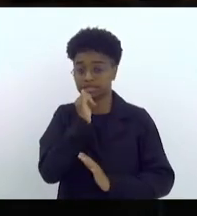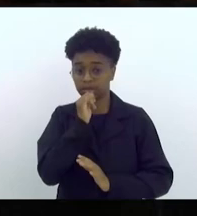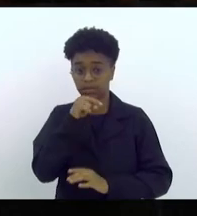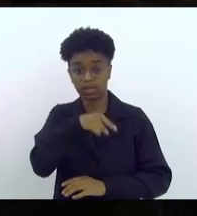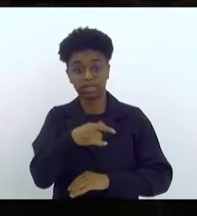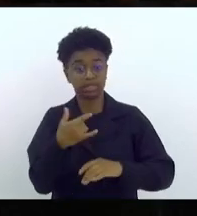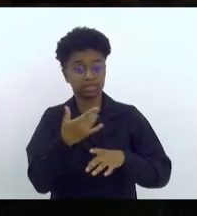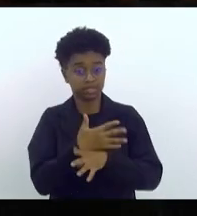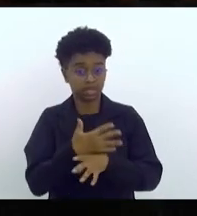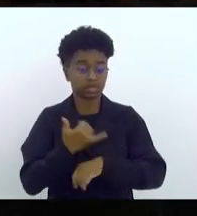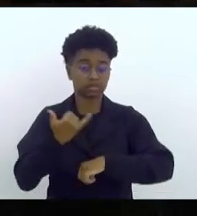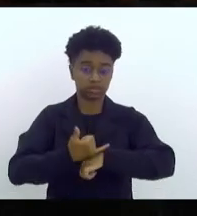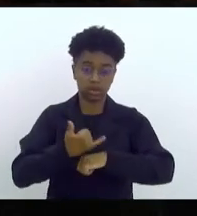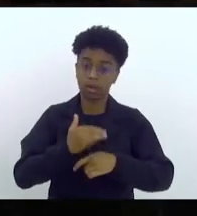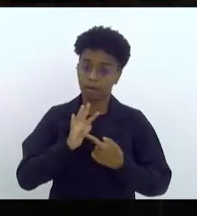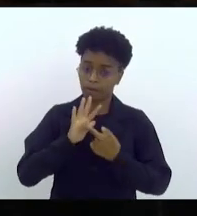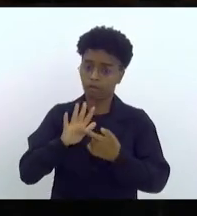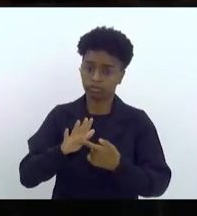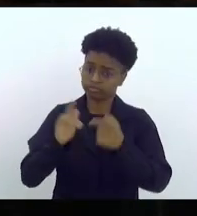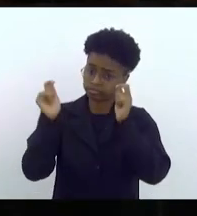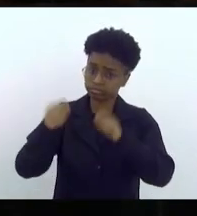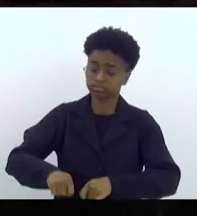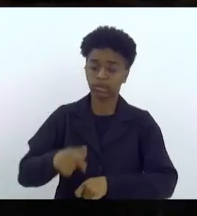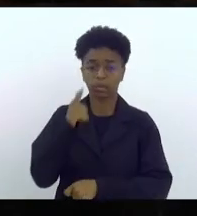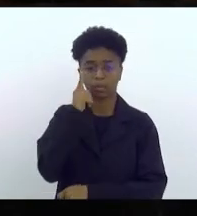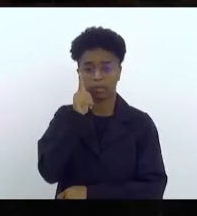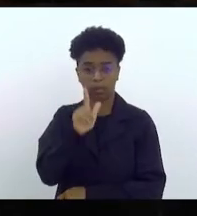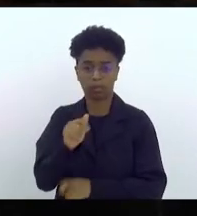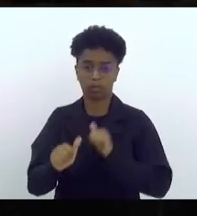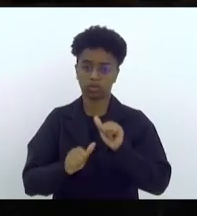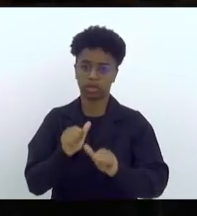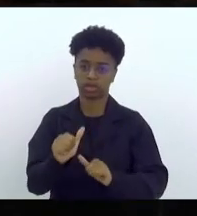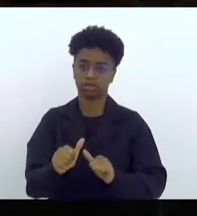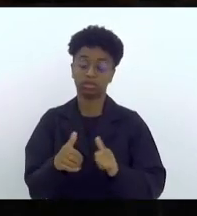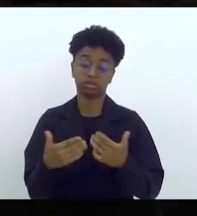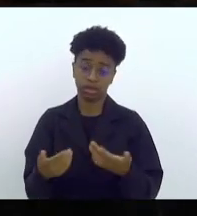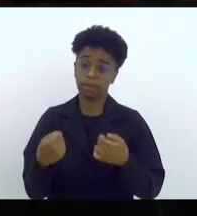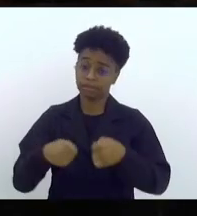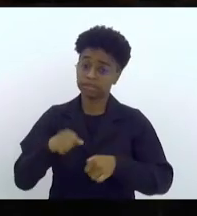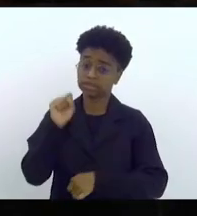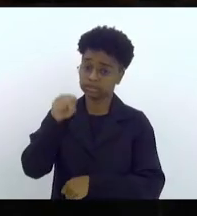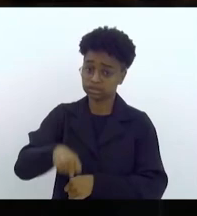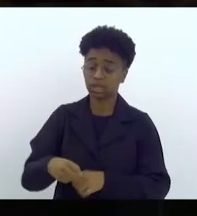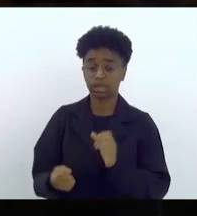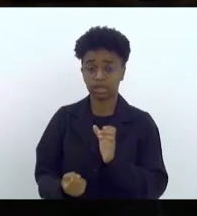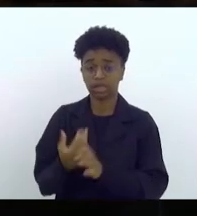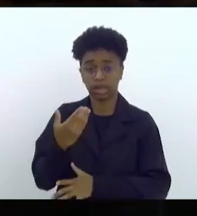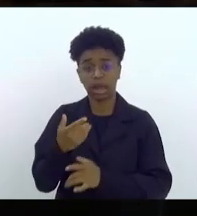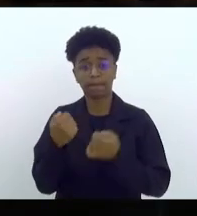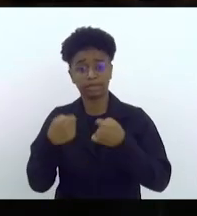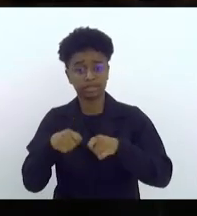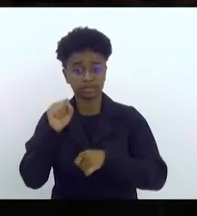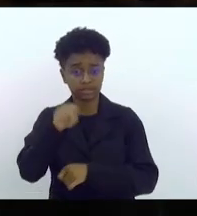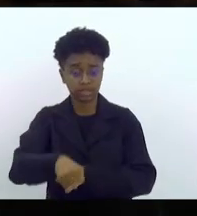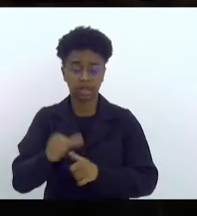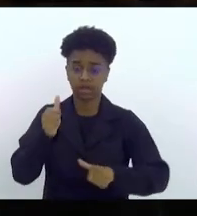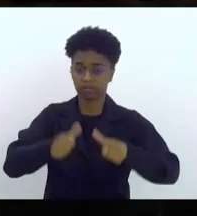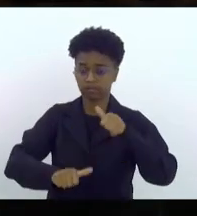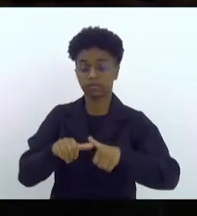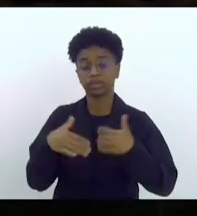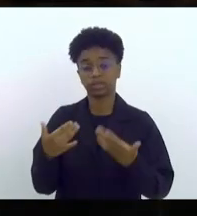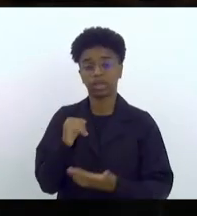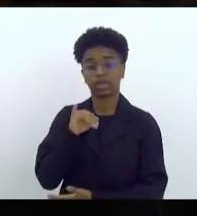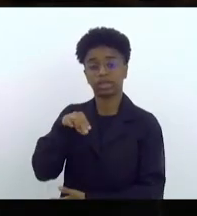Redonda nos dê possibilidade de mudar. Ou seja, é sim necessário que seja ferido. Então, é preciso que o